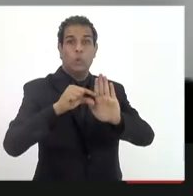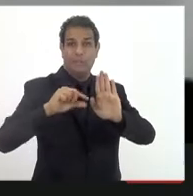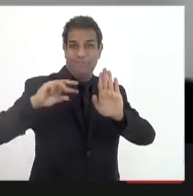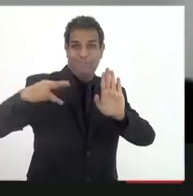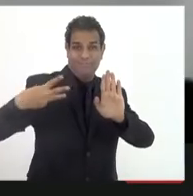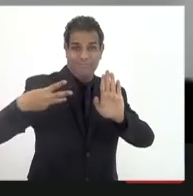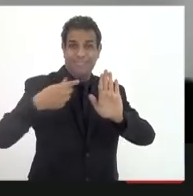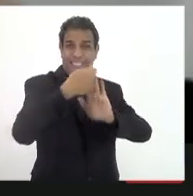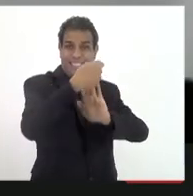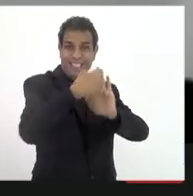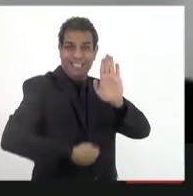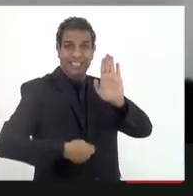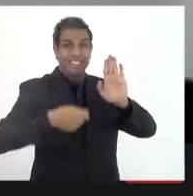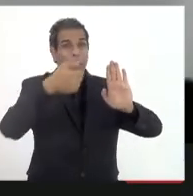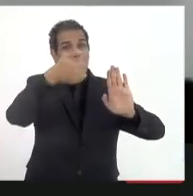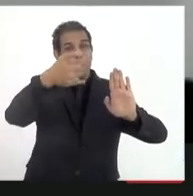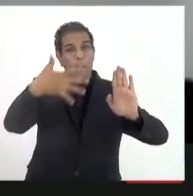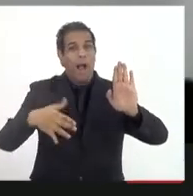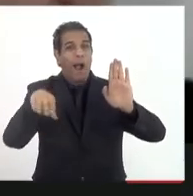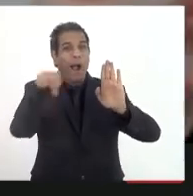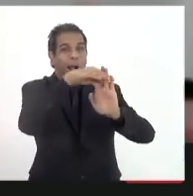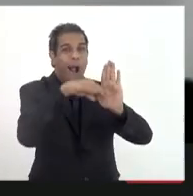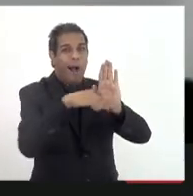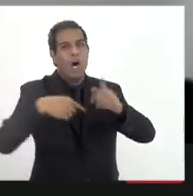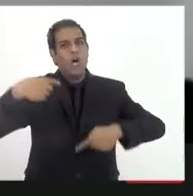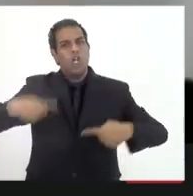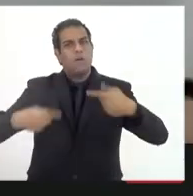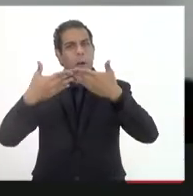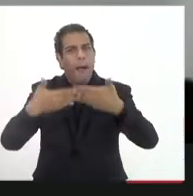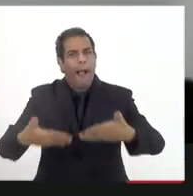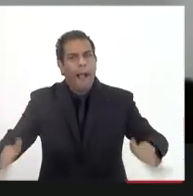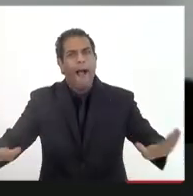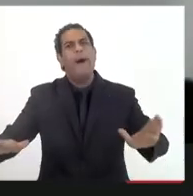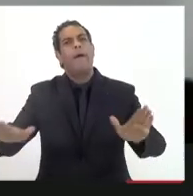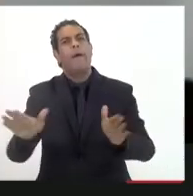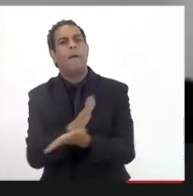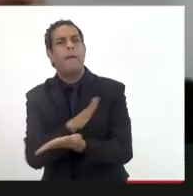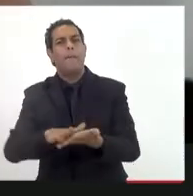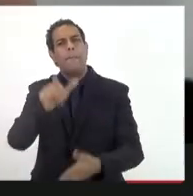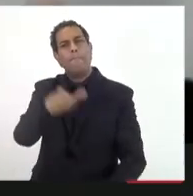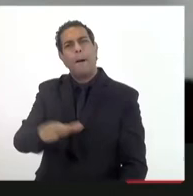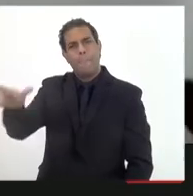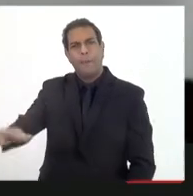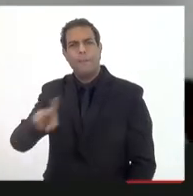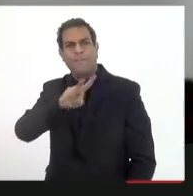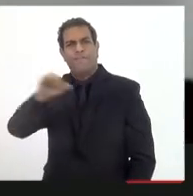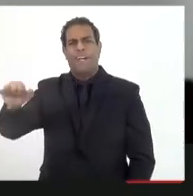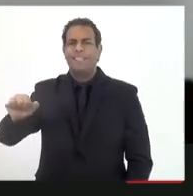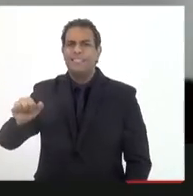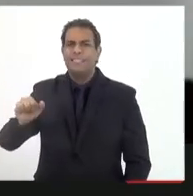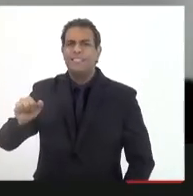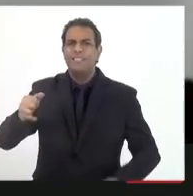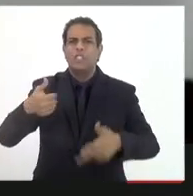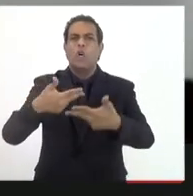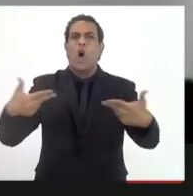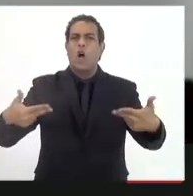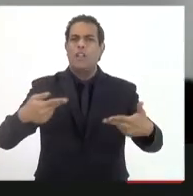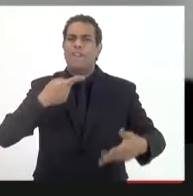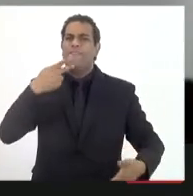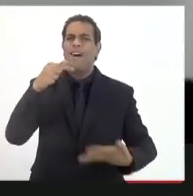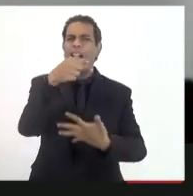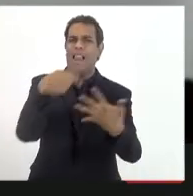onde consta essa vedação, acho que isso é um debate mais amplo, certamente outras pessoas vão discutir isso aqui, mas que mais não seja